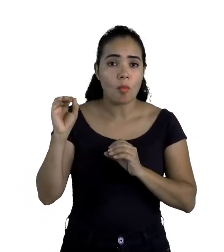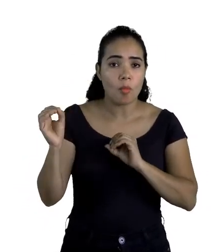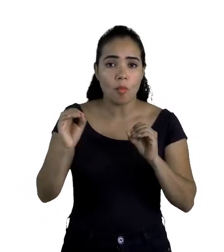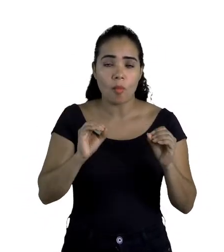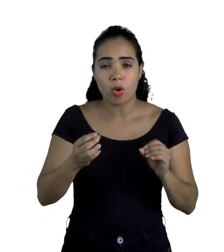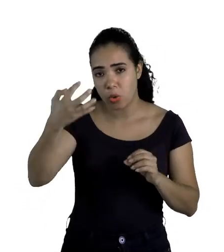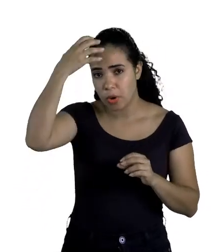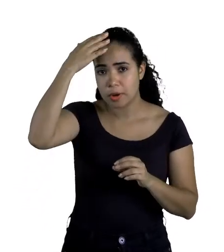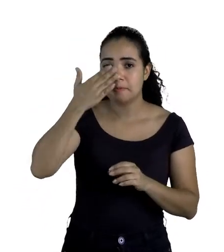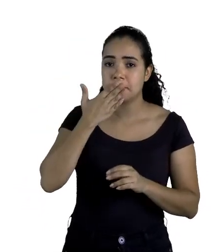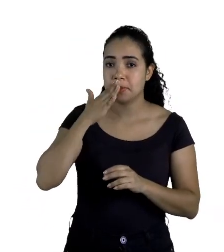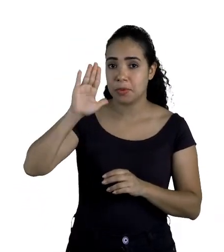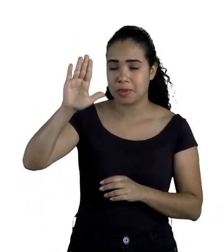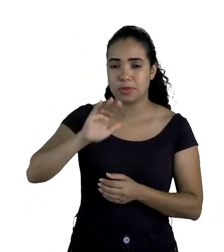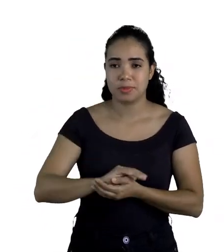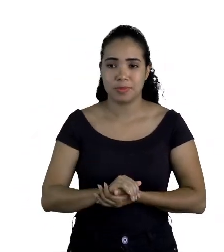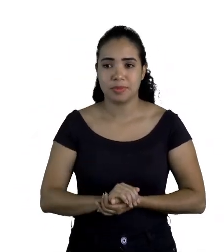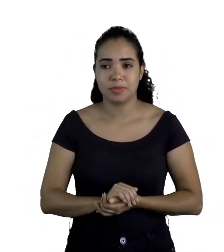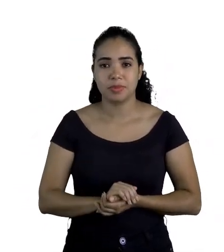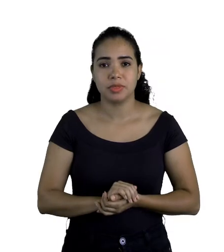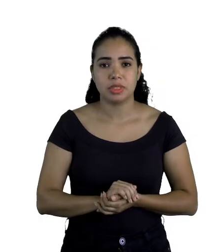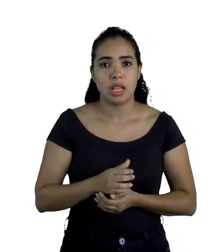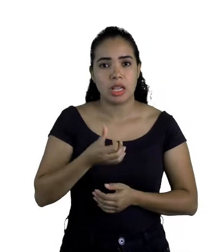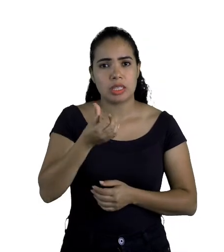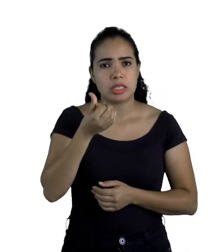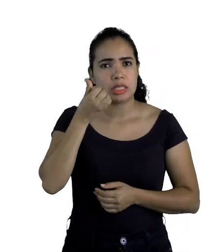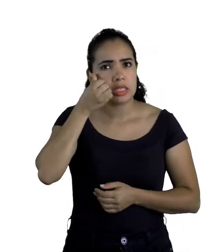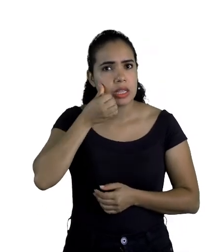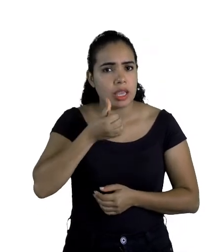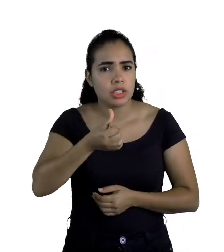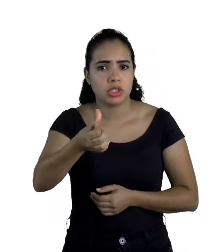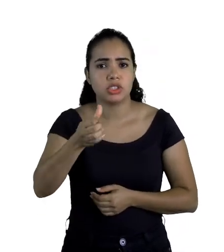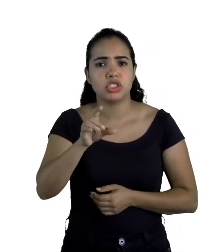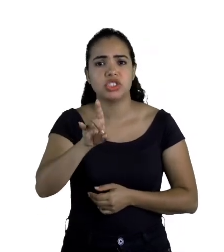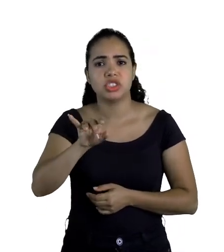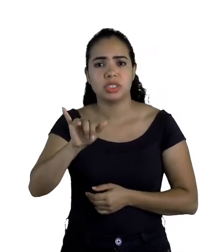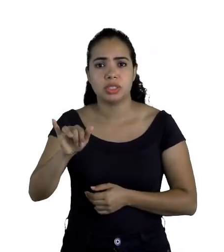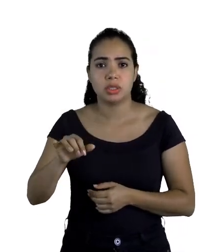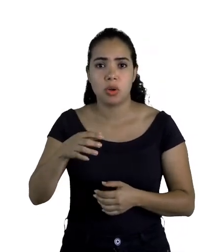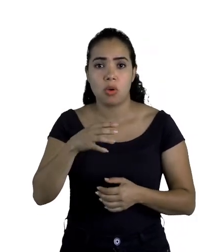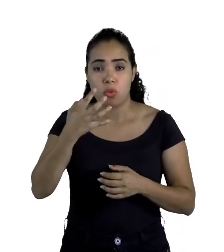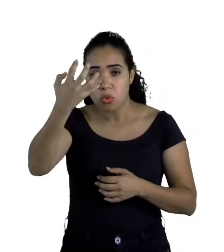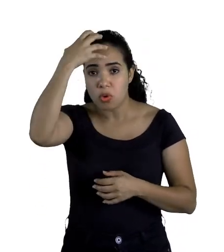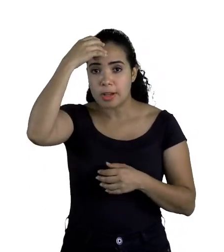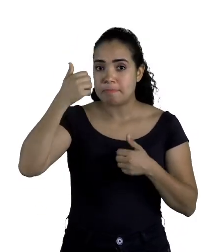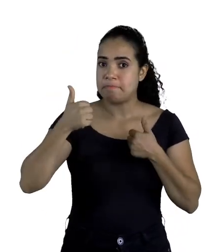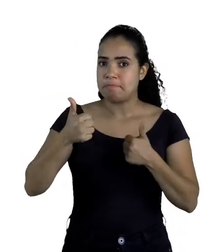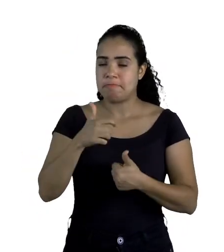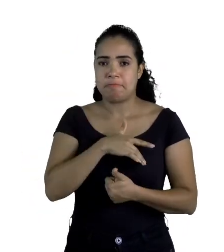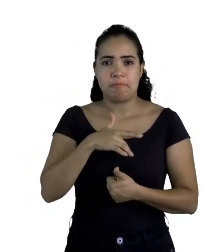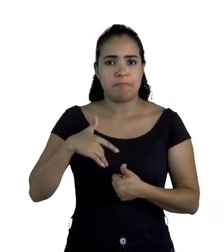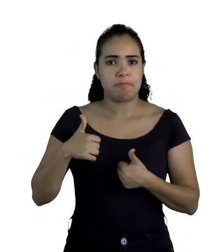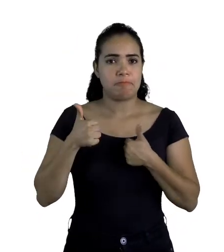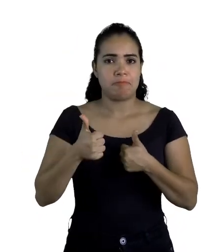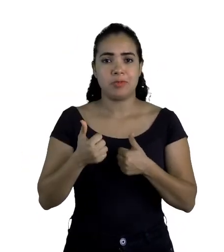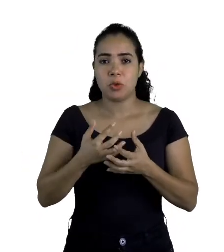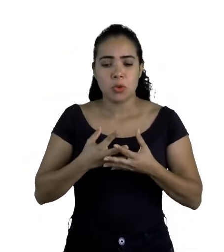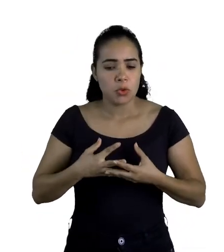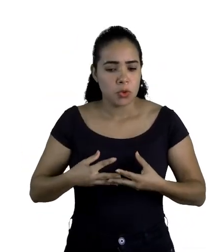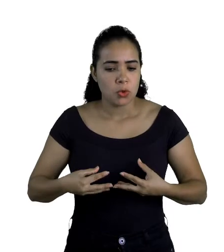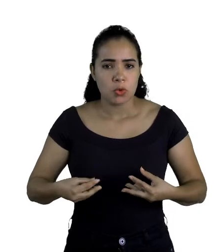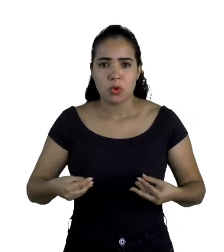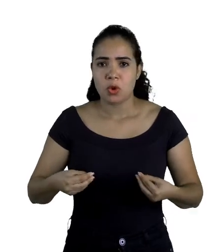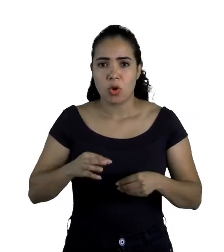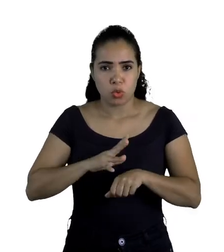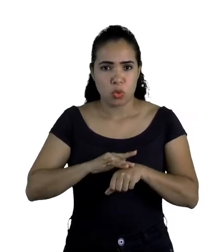rei tinha prometido. Dentro de seis dias, o rei ficou completamente bom, estava curado e